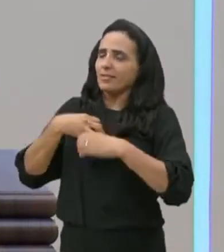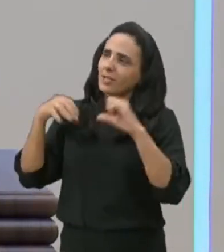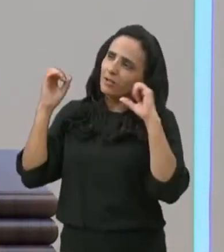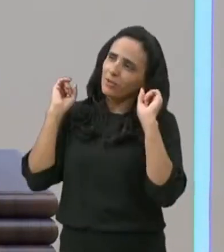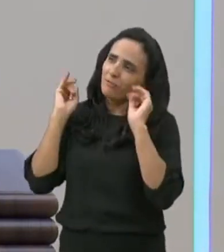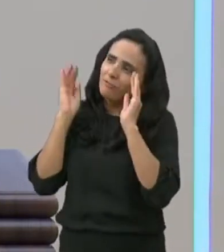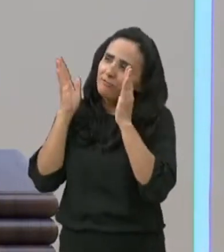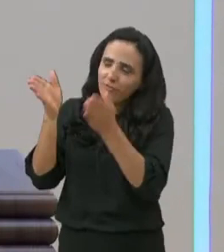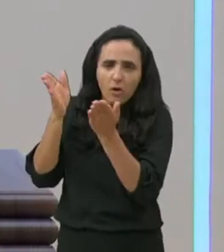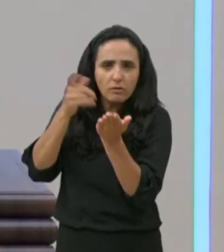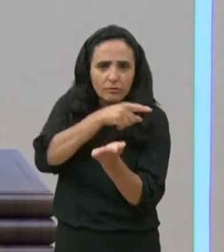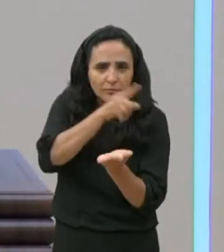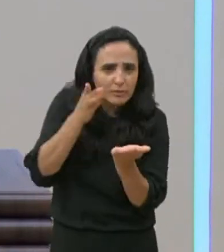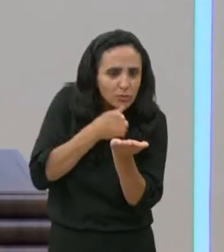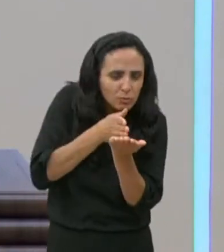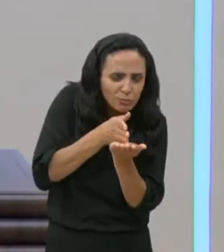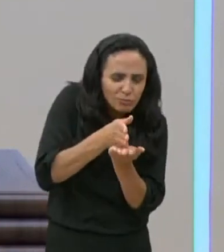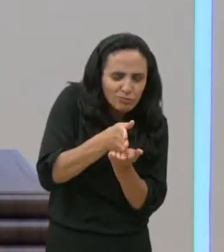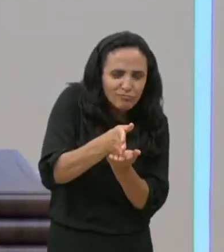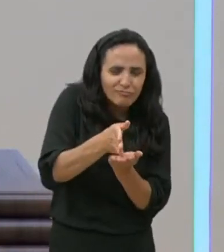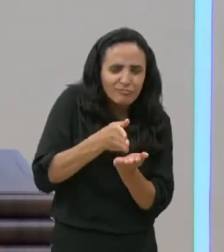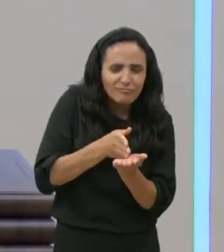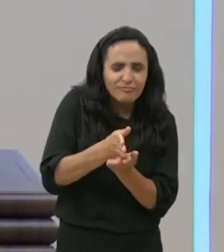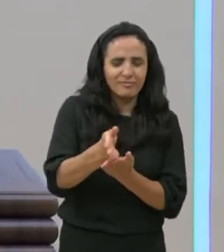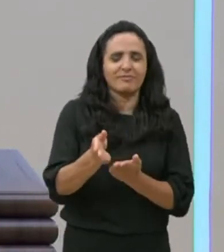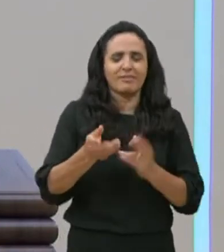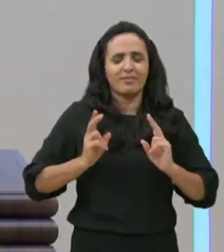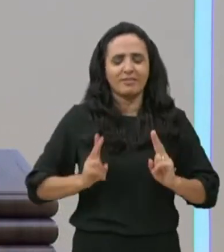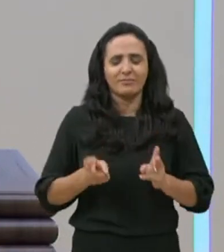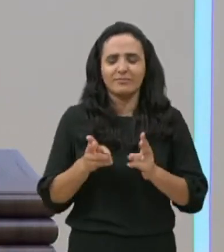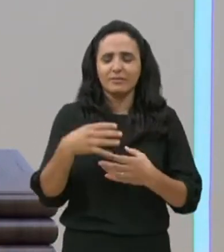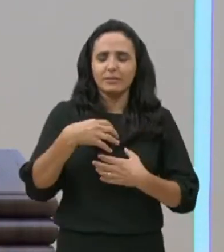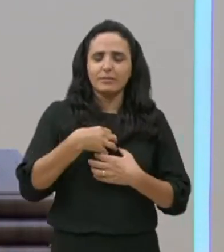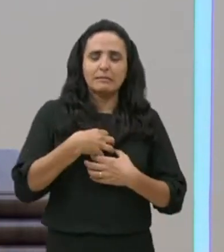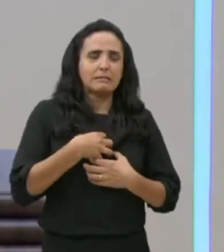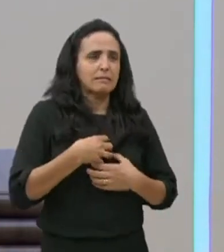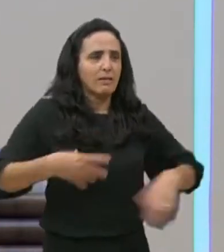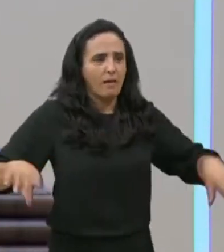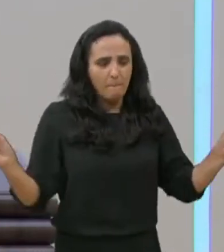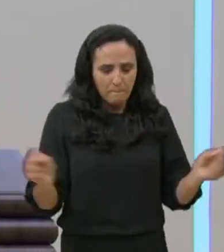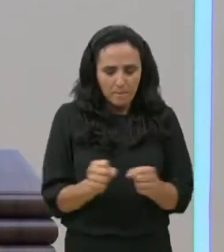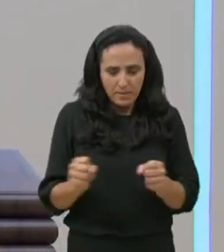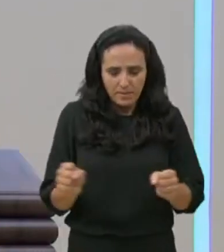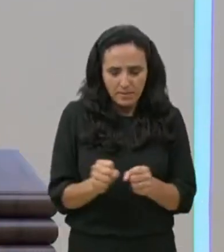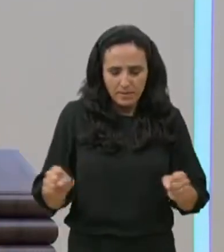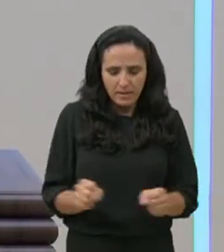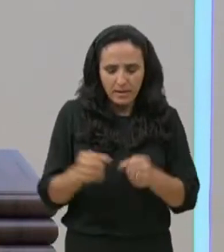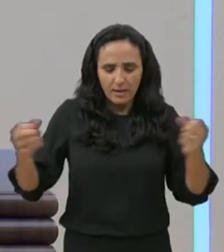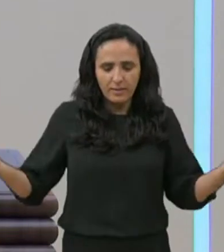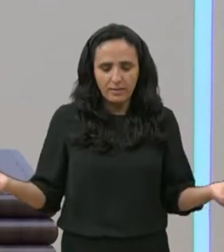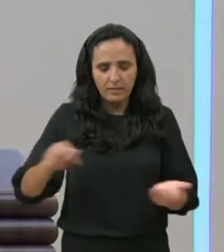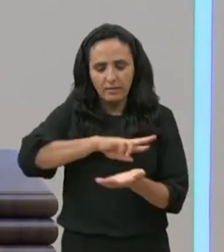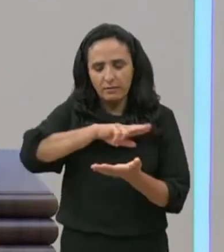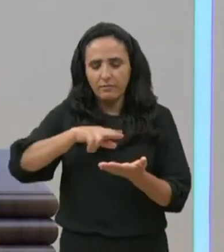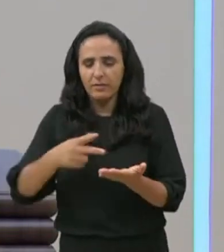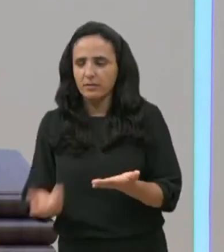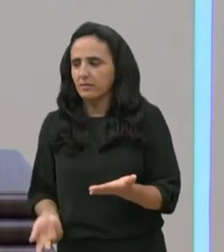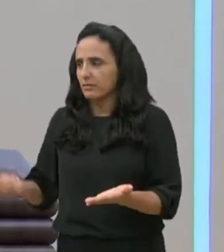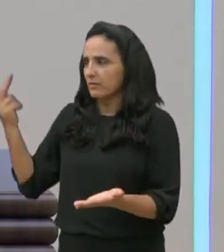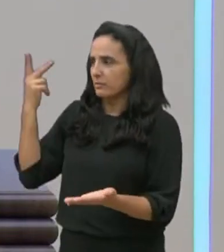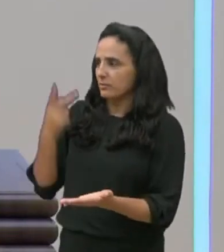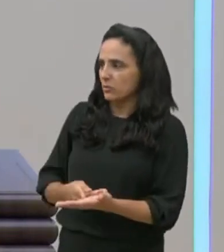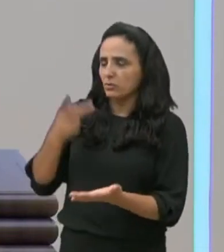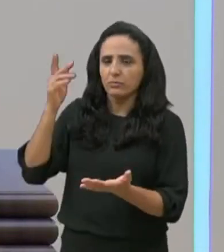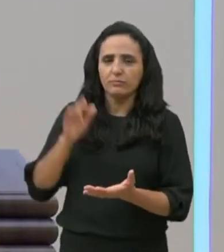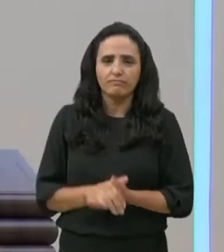esta jornada, seguir esta caminhada, vendo, percebendo, milagres, e milagres, de Deus, acontecendo, na sua